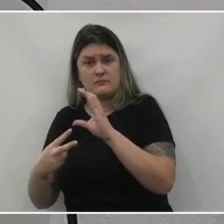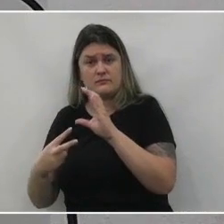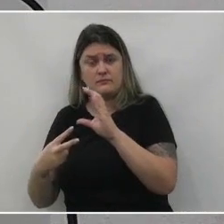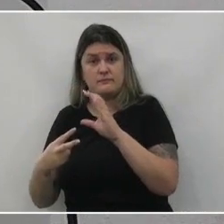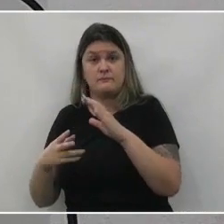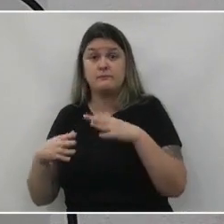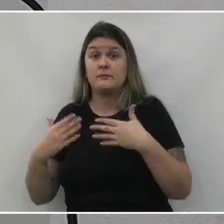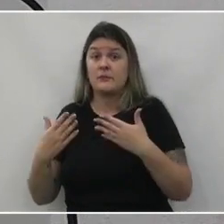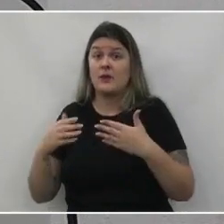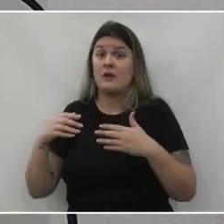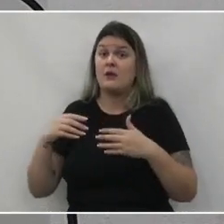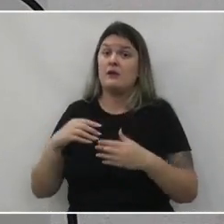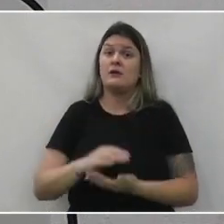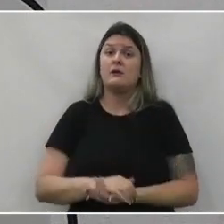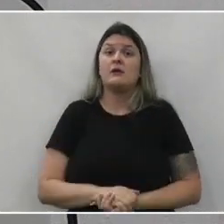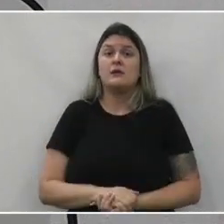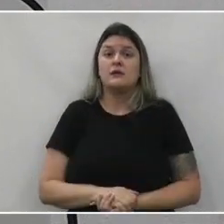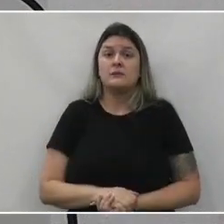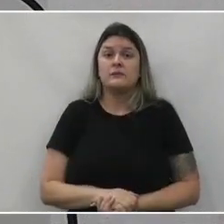Desta casa de leis.